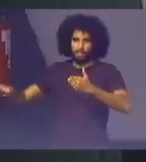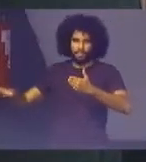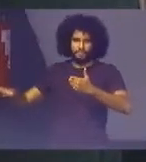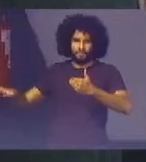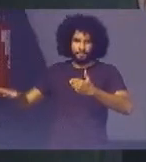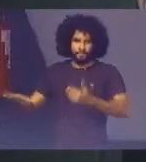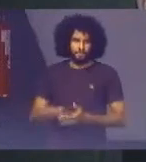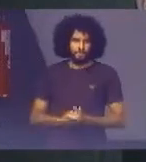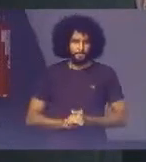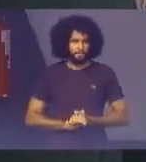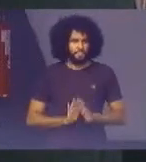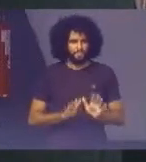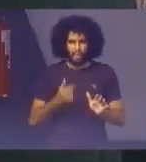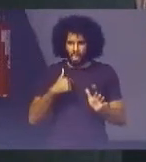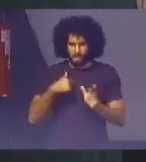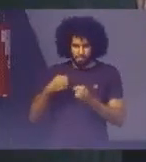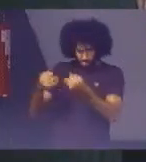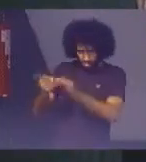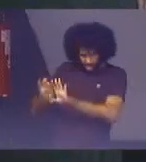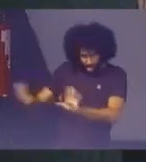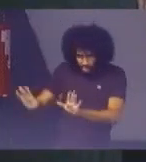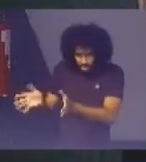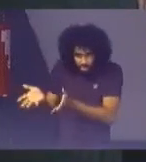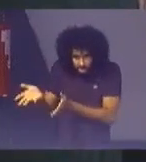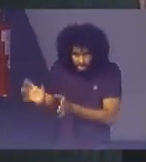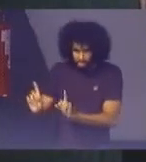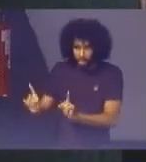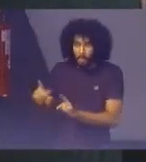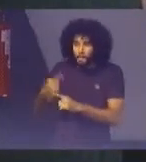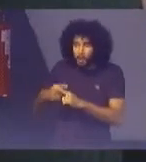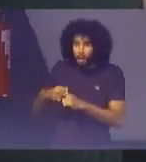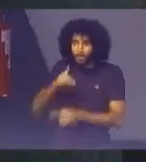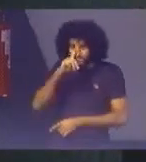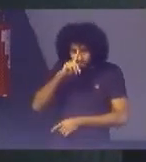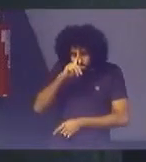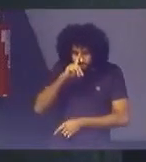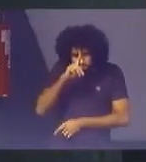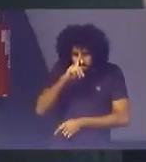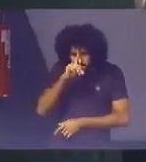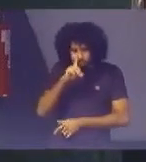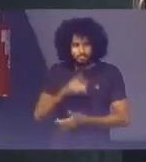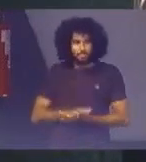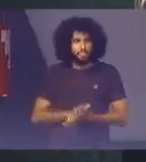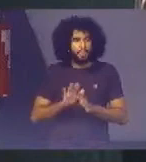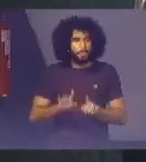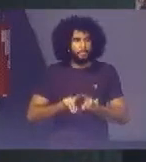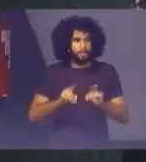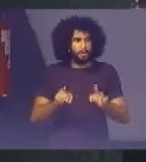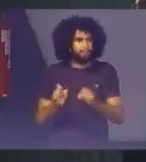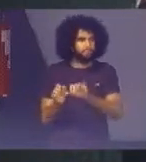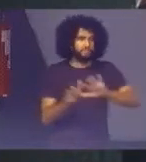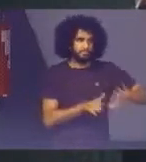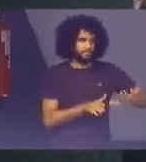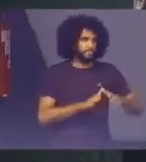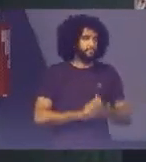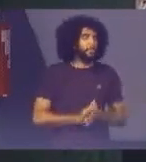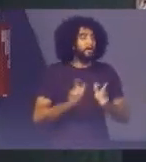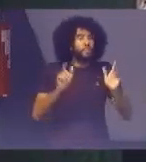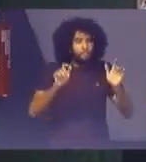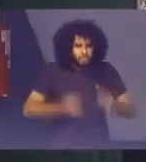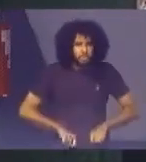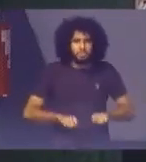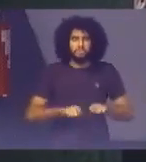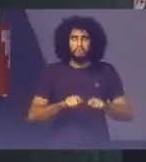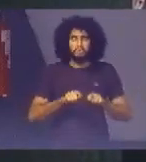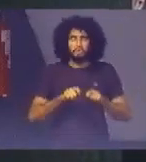Não vou entrar Nesse mérito Porque a situação Realmente é gravíssima Mudando a página Nós podemos Prevenir De alguma